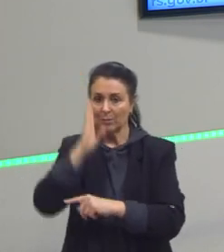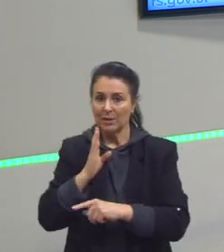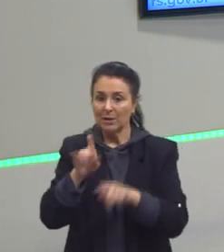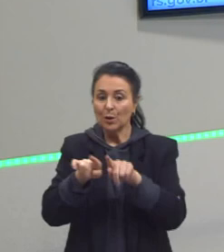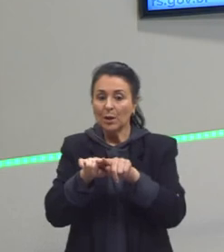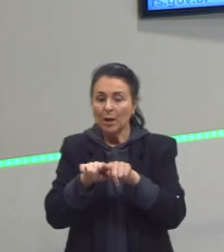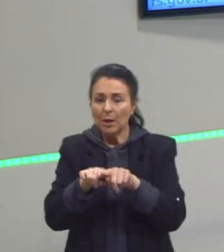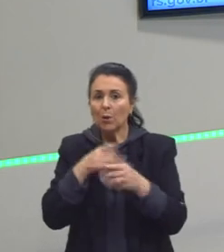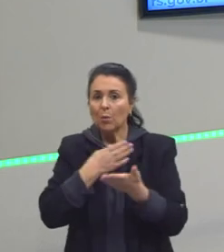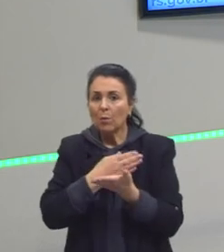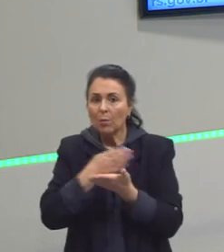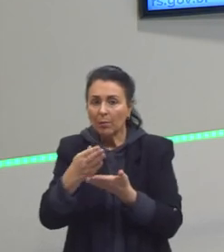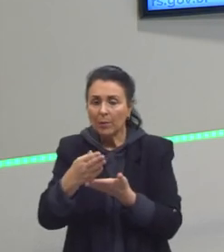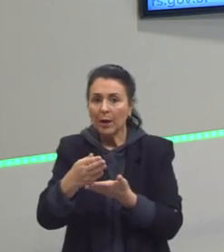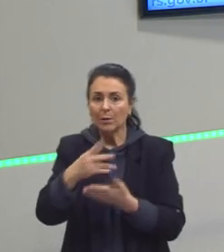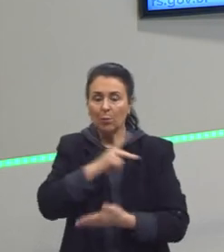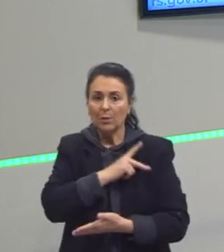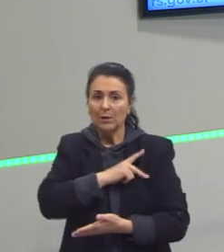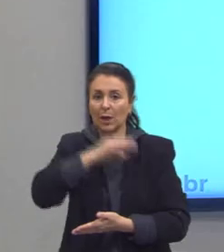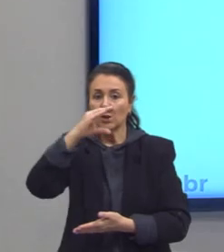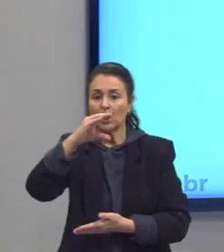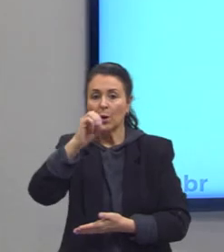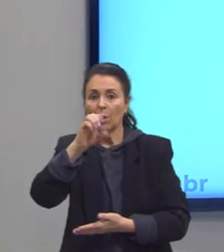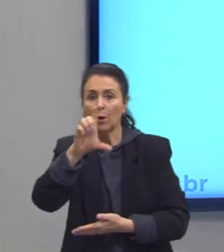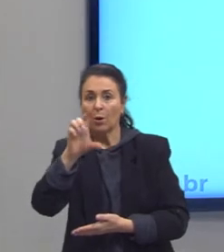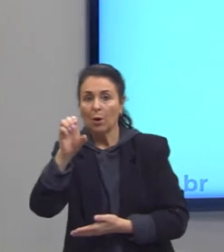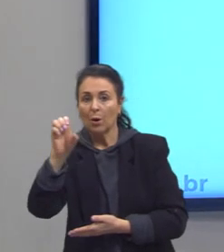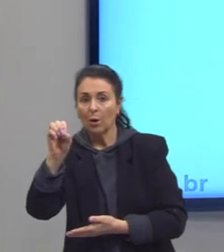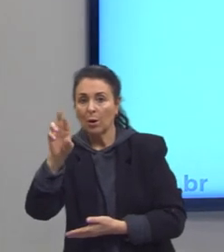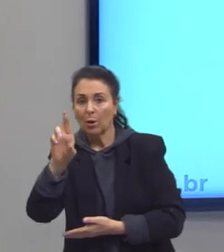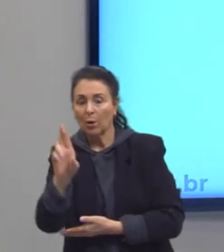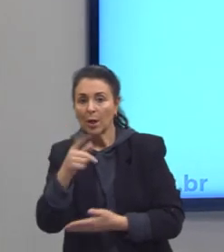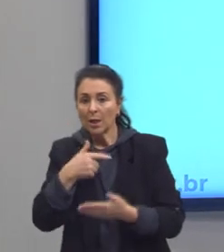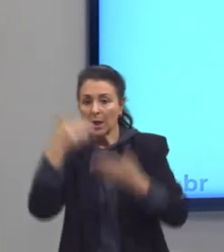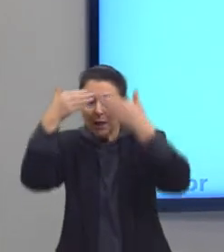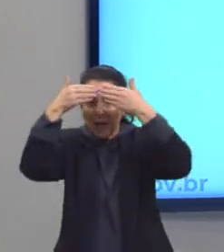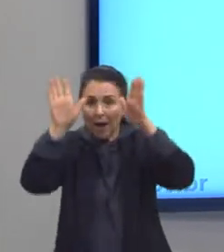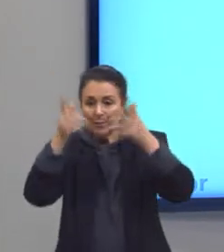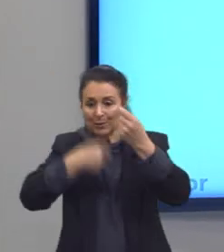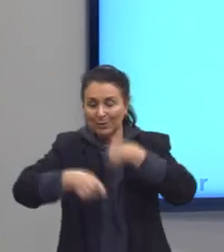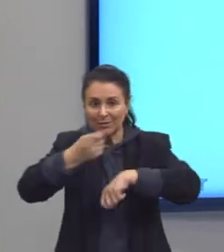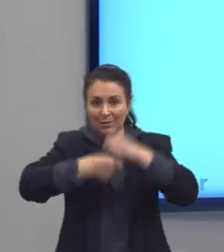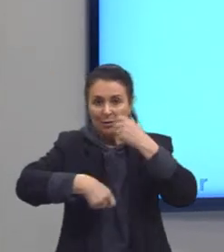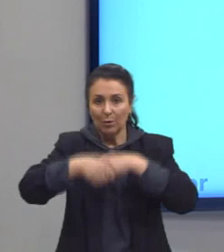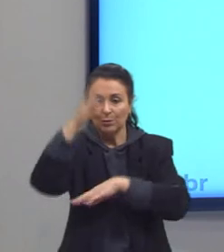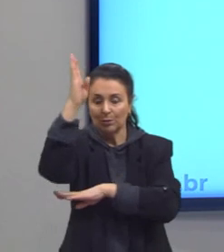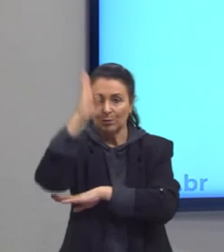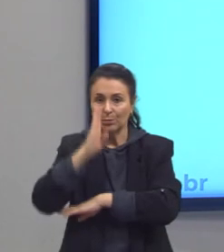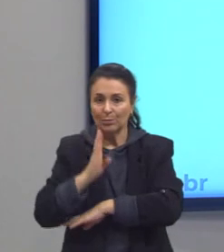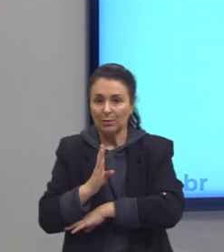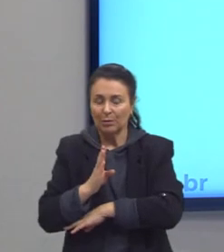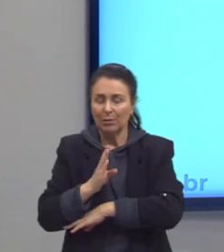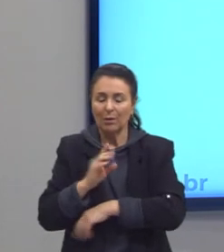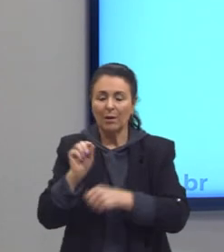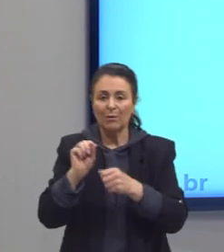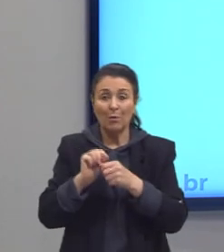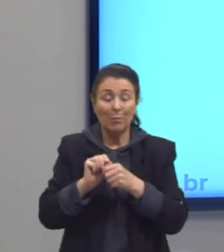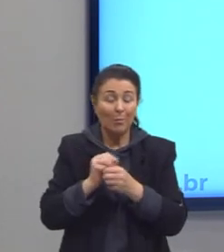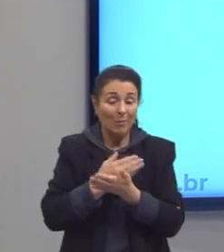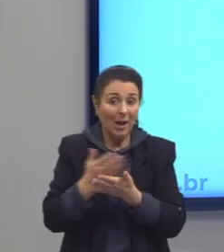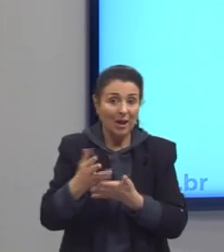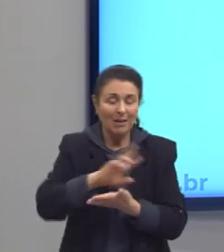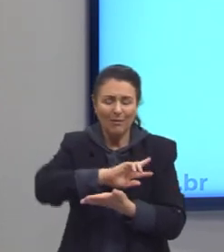abrupta, nós não estávamos adaptados para isso, e ocorrem vários problemas com